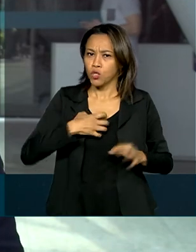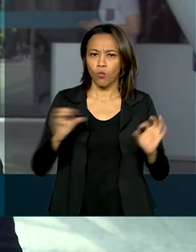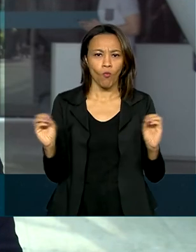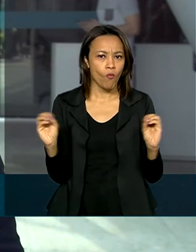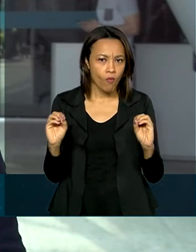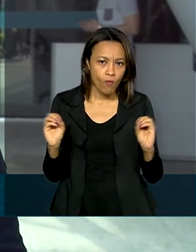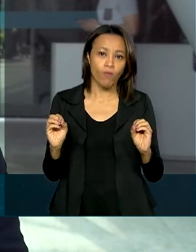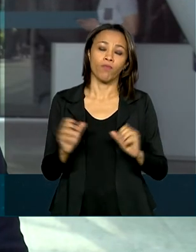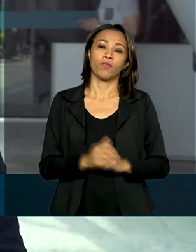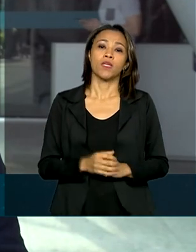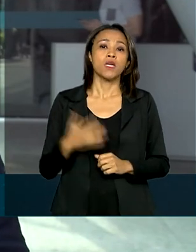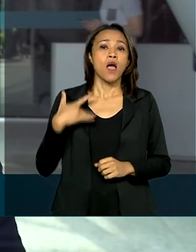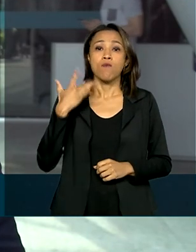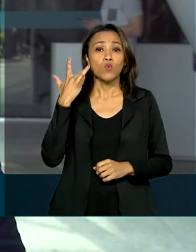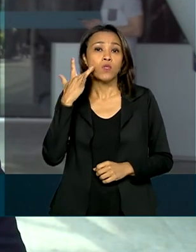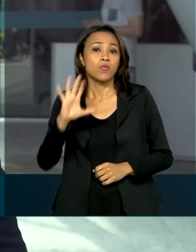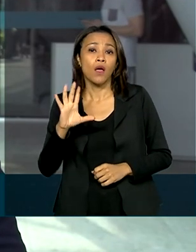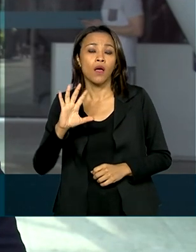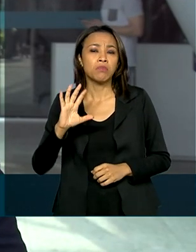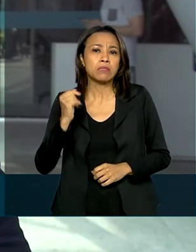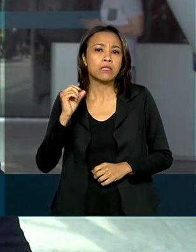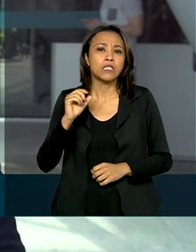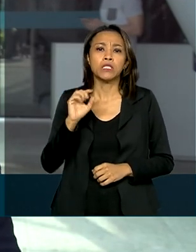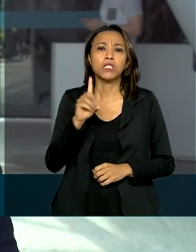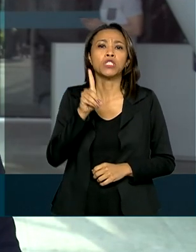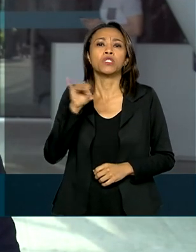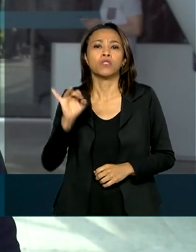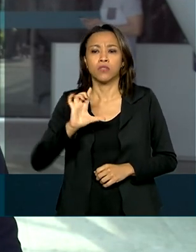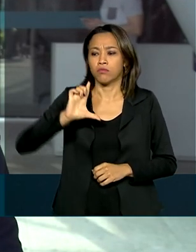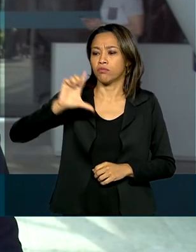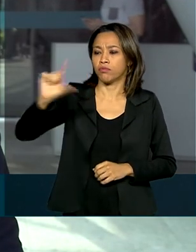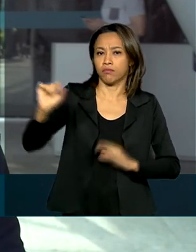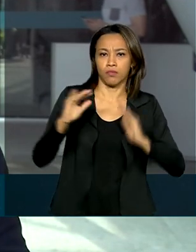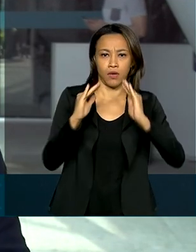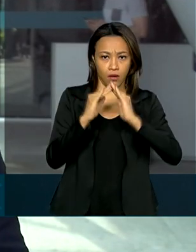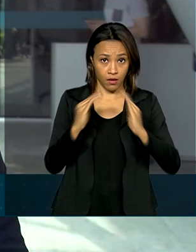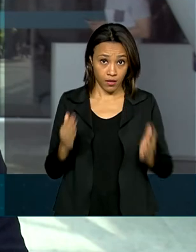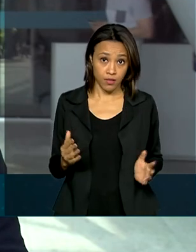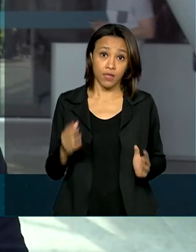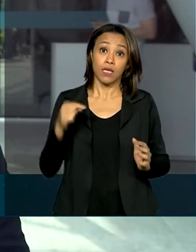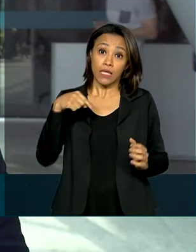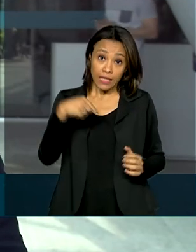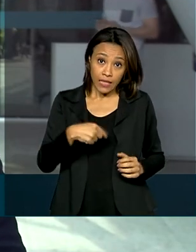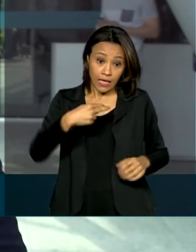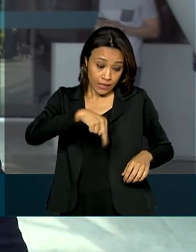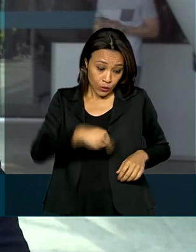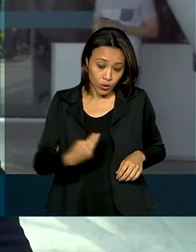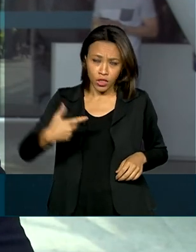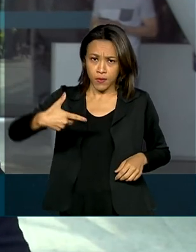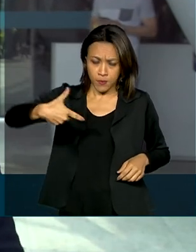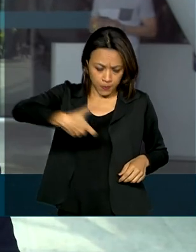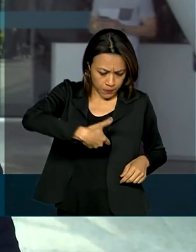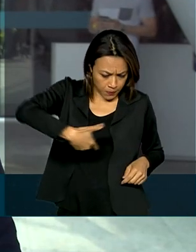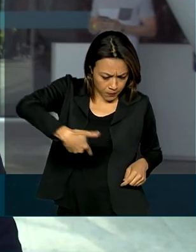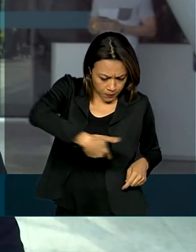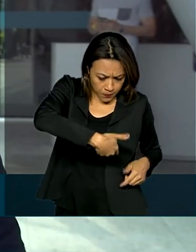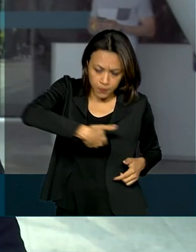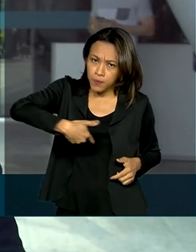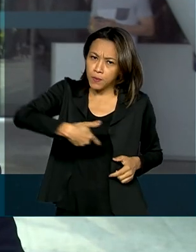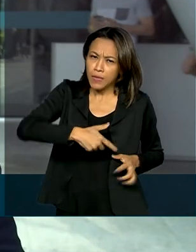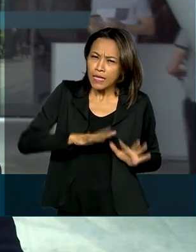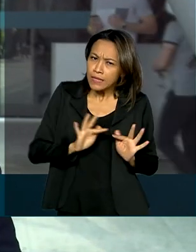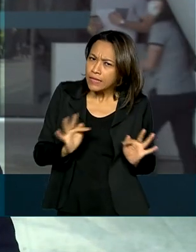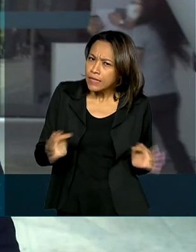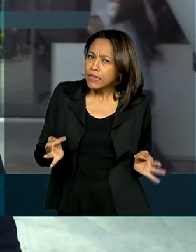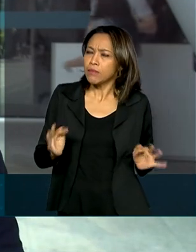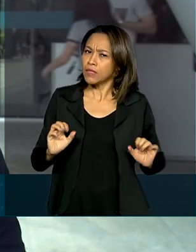informação sobre a previsão de alta, esse procedimento cirúrgico feito a laser é considerado simples, de